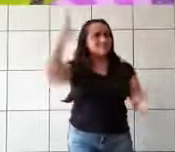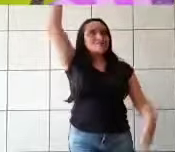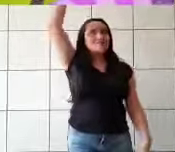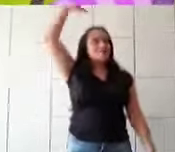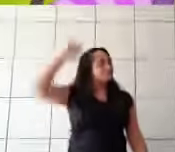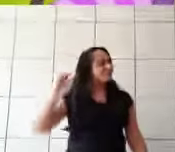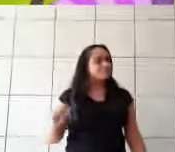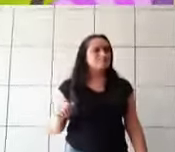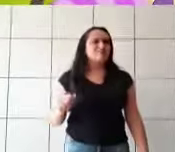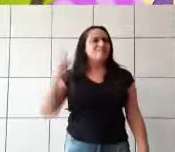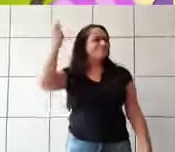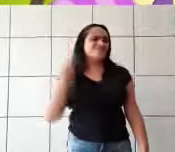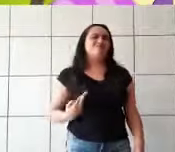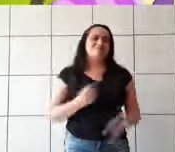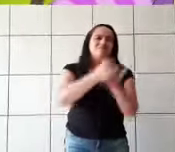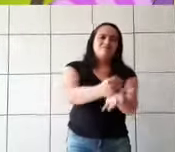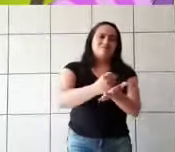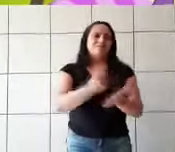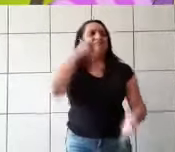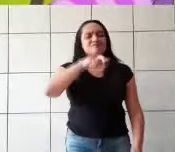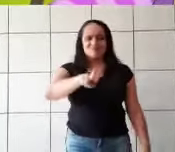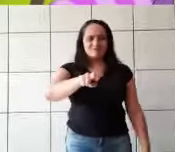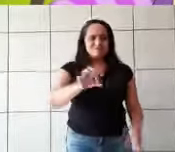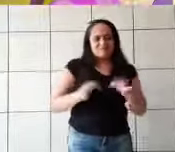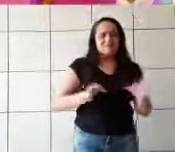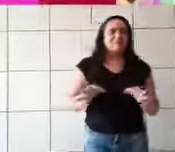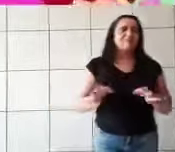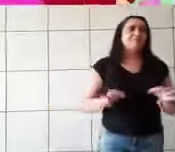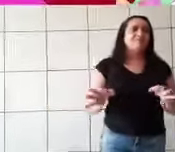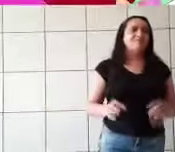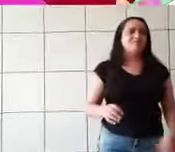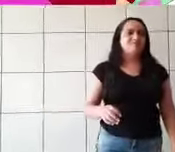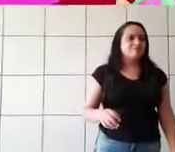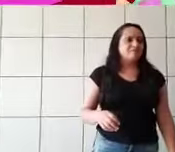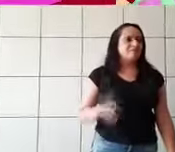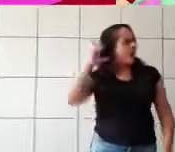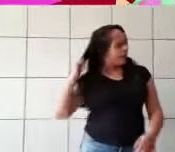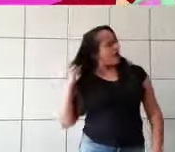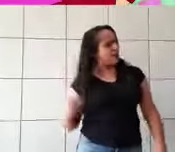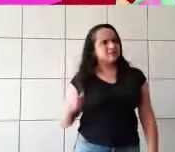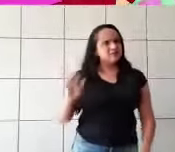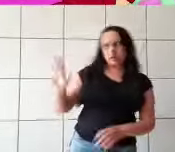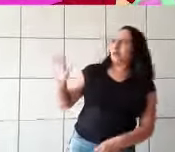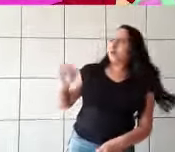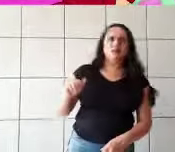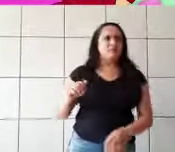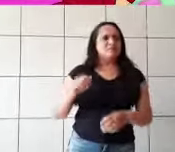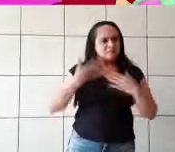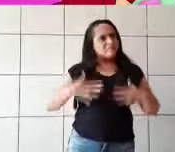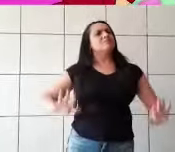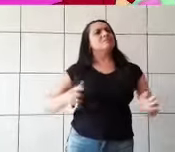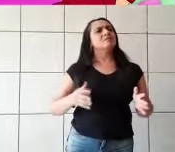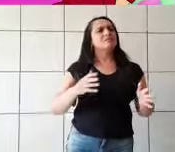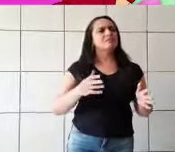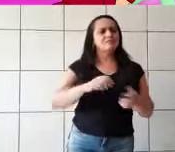Ai! Escove devagar, senão ele vai ficar todo quebrado. E finalmente, todos os preparativos para o